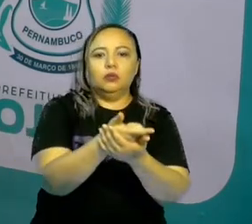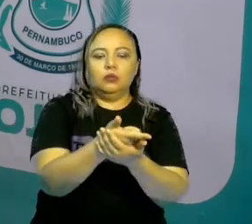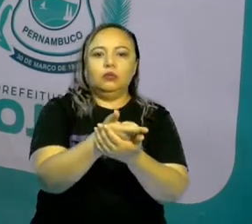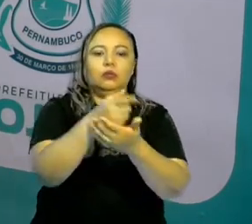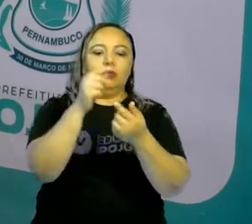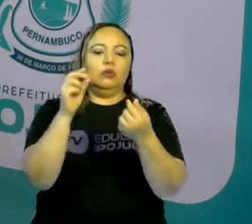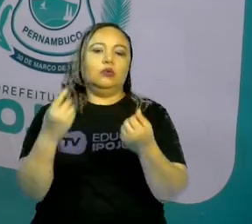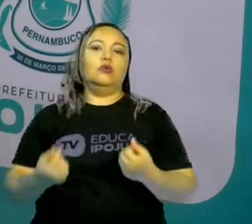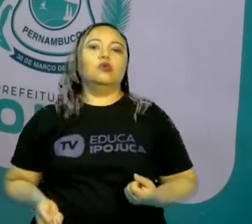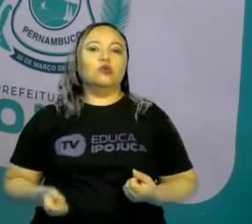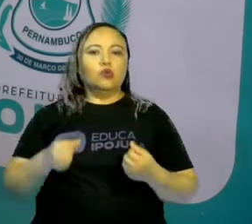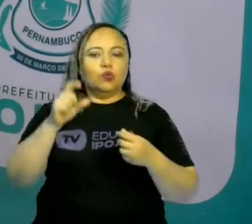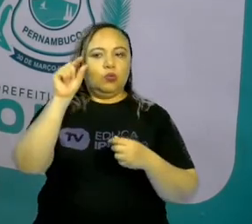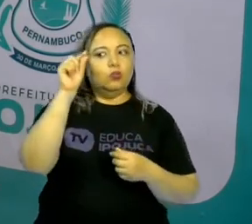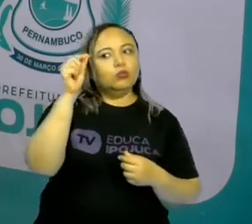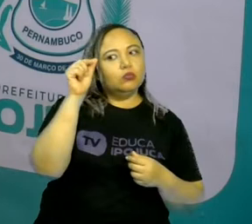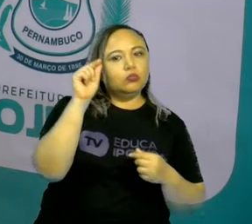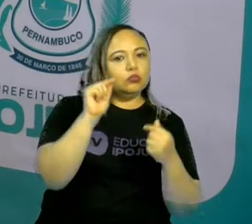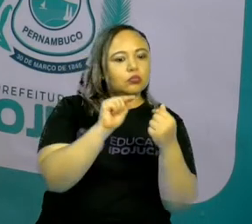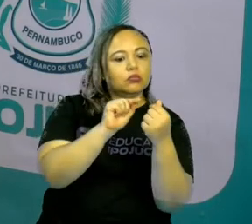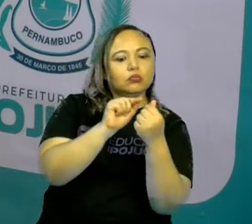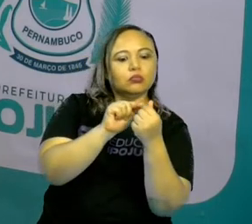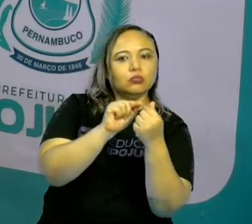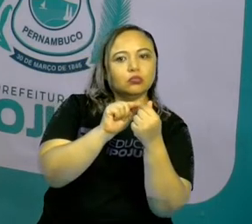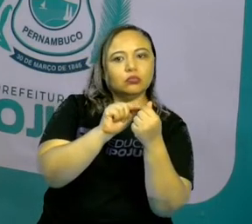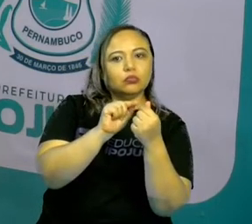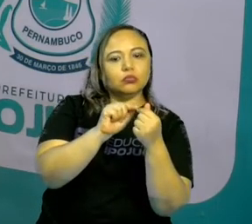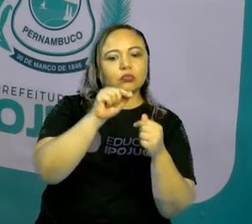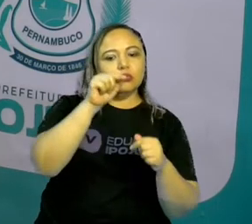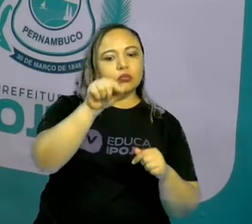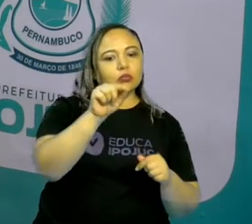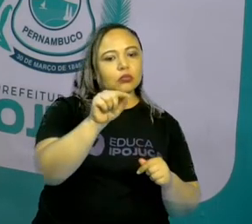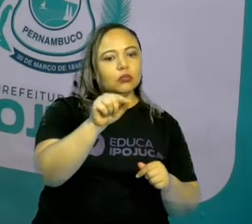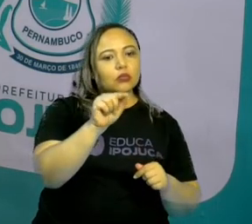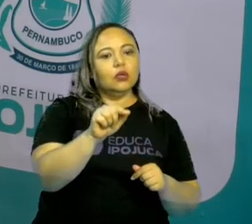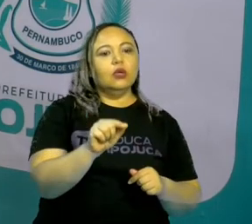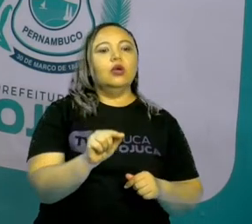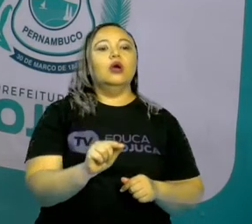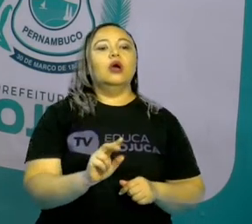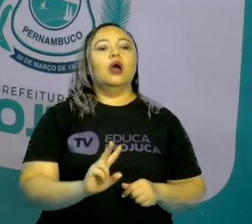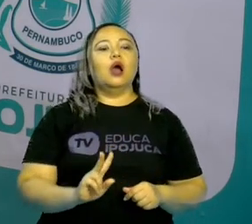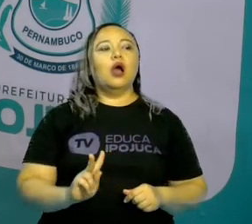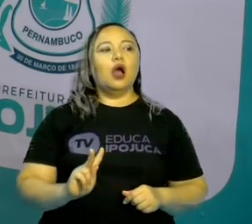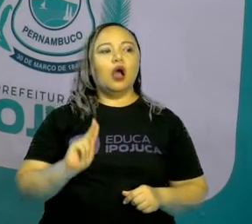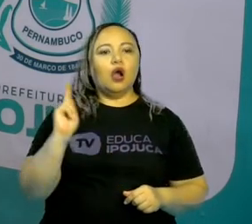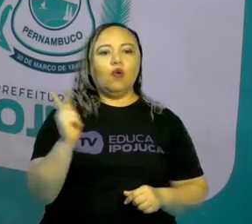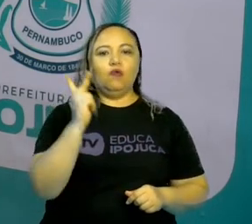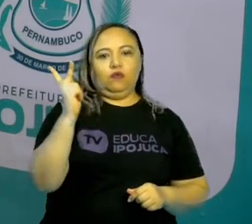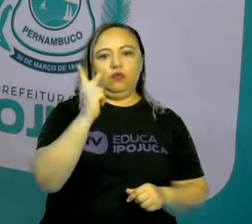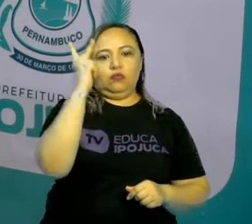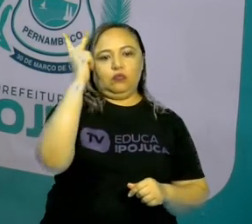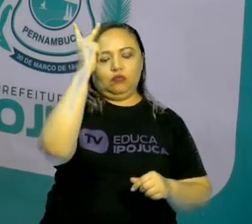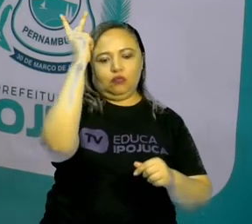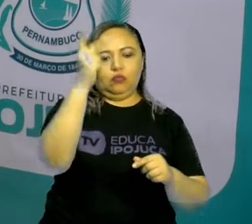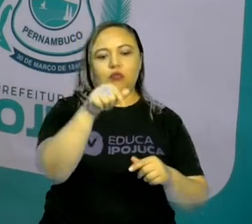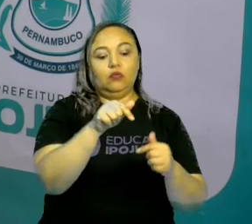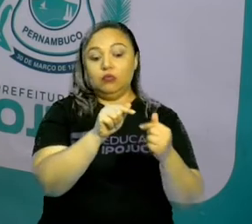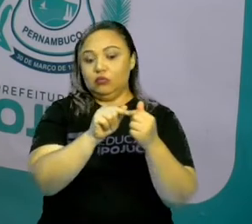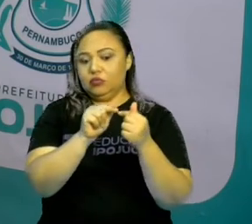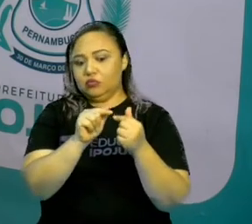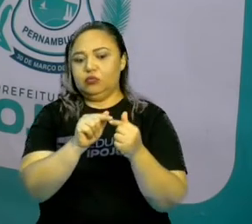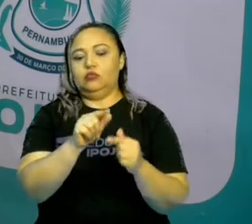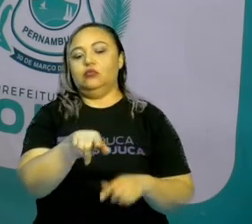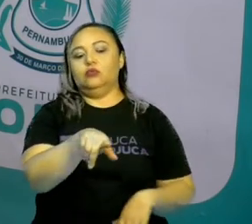e do valor correspondente, nós realizamos as nossas vendas e as nossas compras.